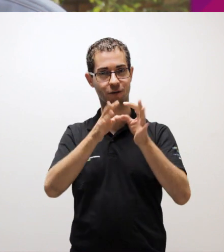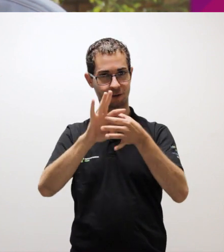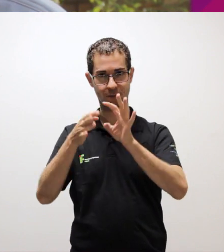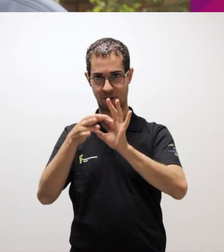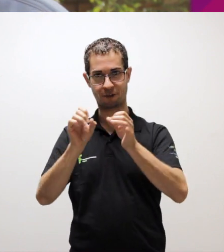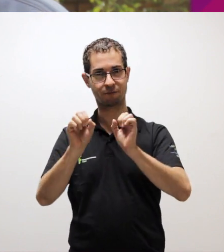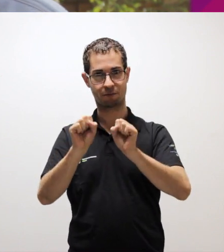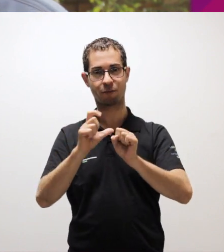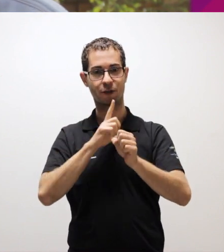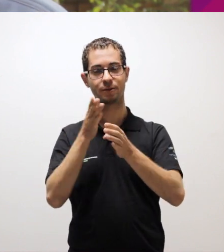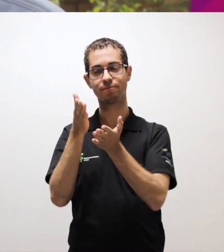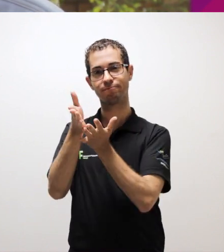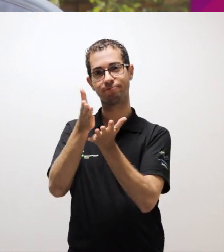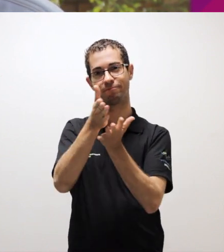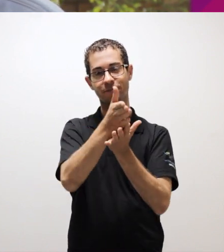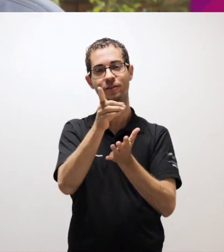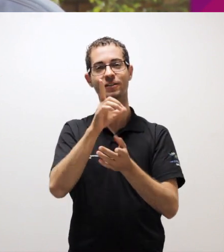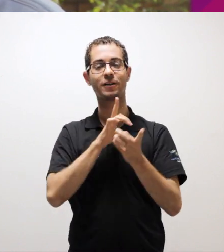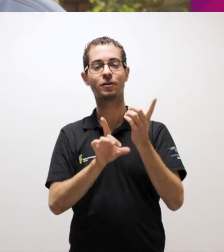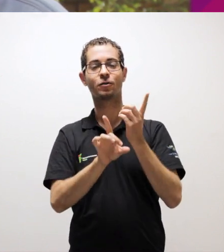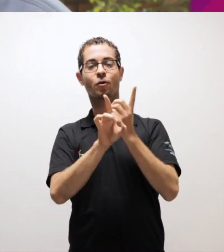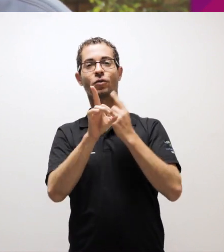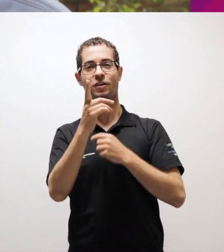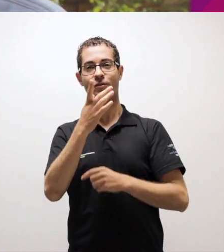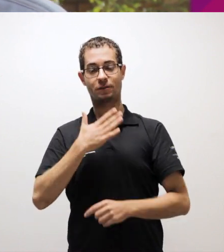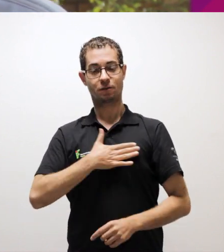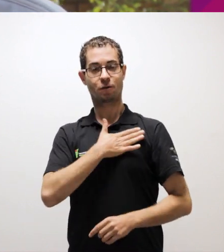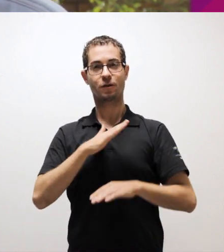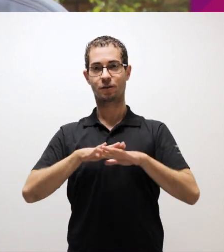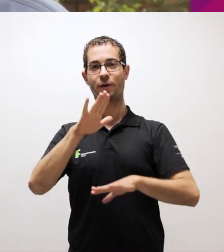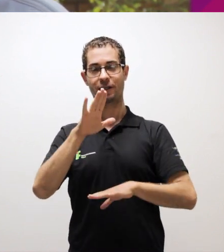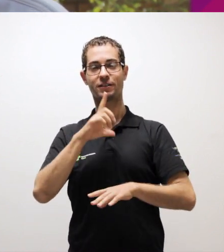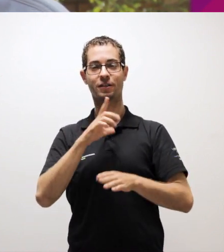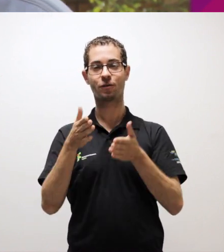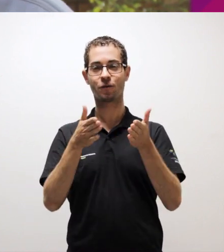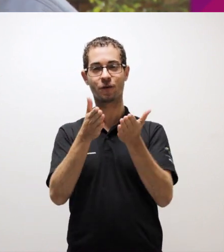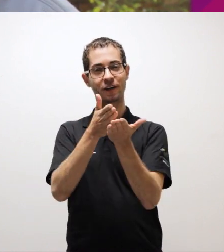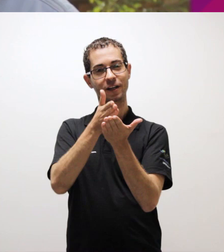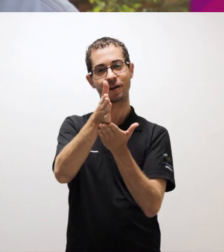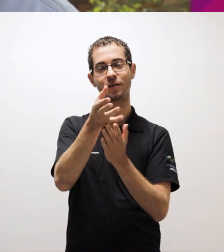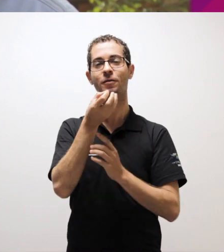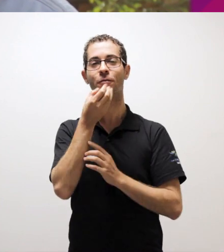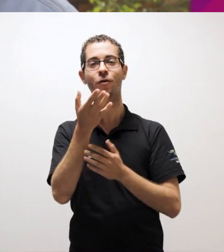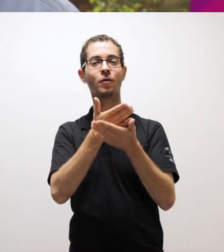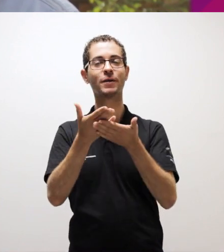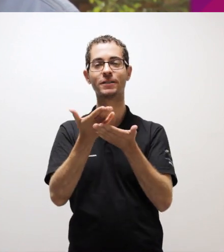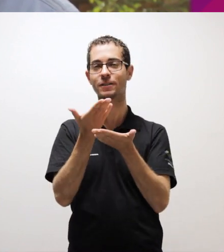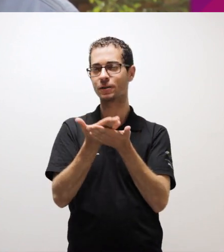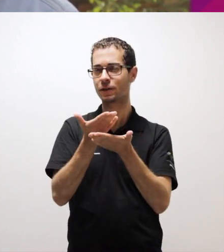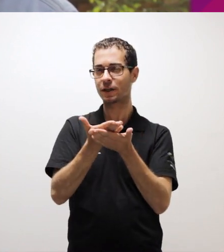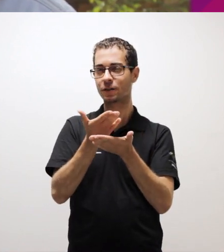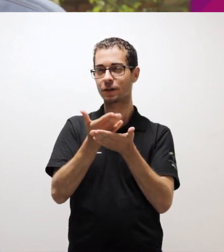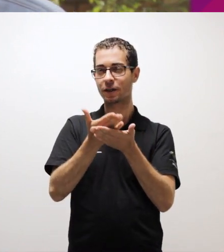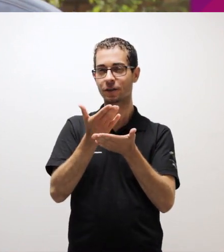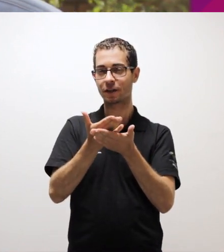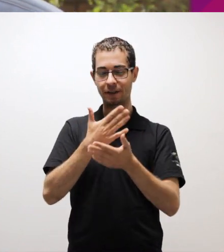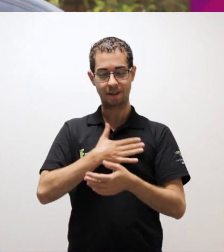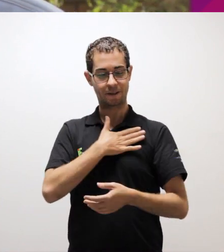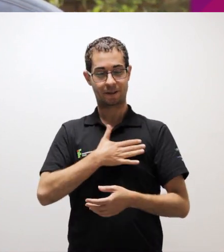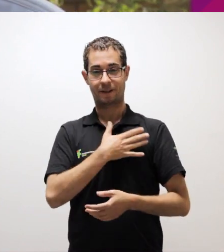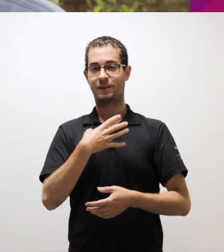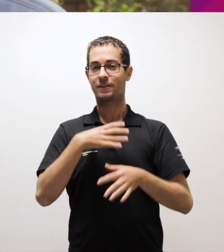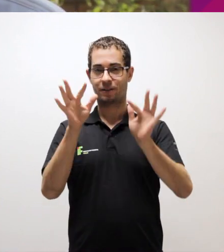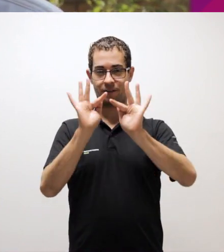Olimpíadas por aí. Então, você vai encontrar seu gosto. E descobrindo isso, é um caminho, assim, muito bom. Porque você vai tendo gosto pelo estudo. E isso é